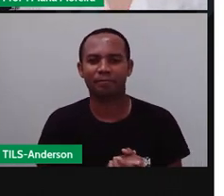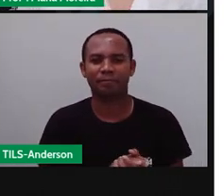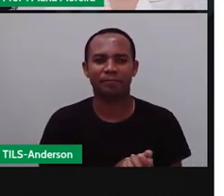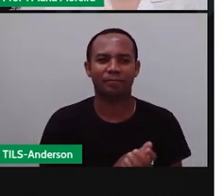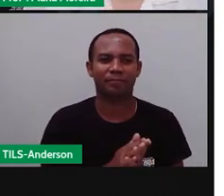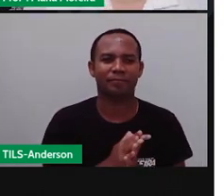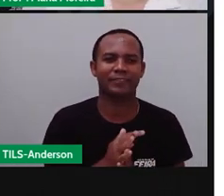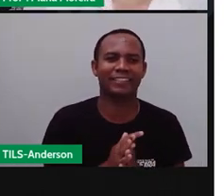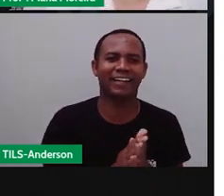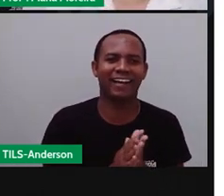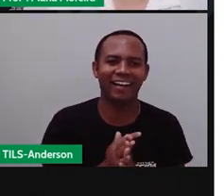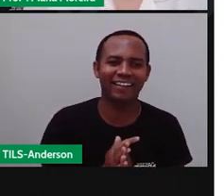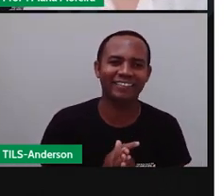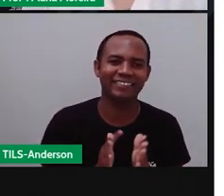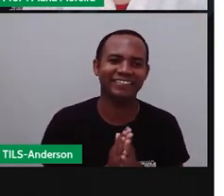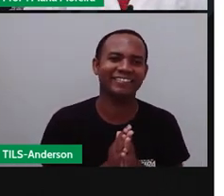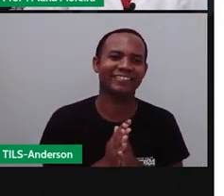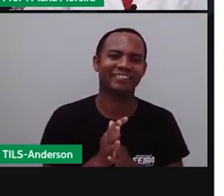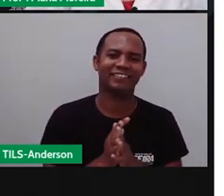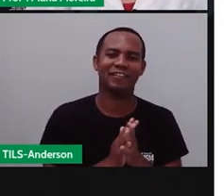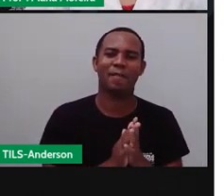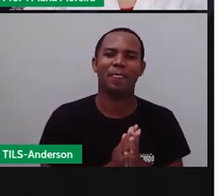é péssimo, é melhor a gente não cantar.